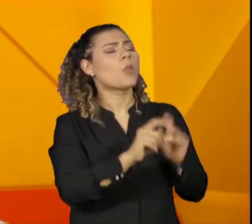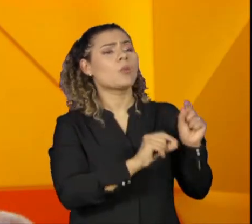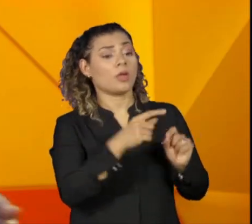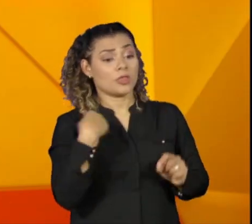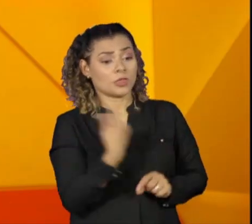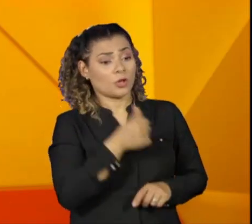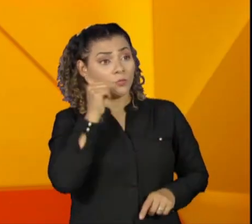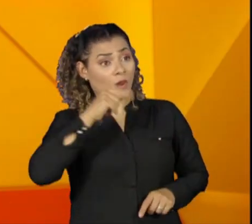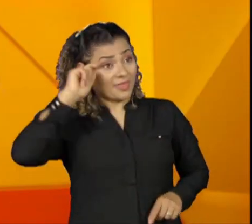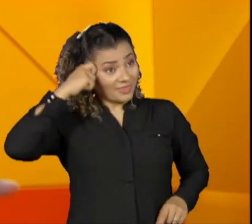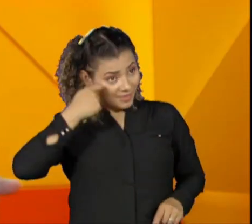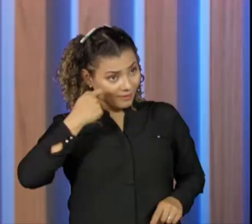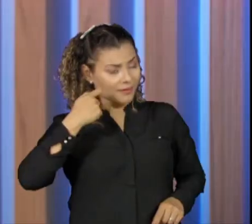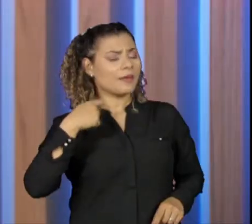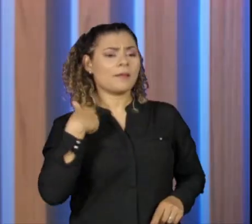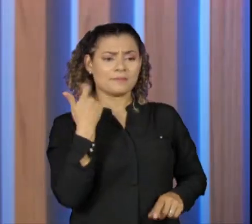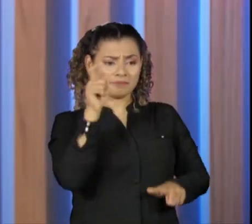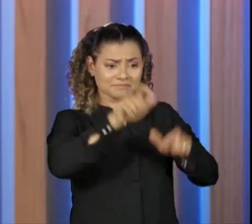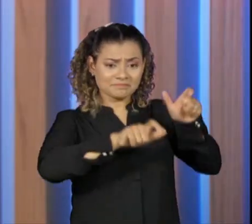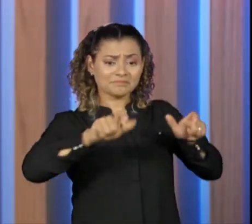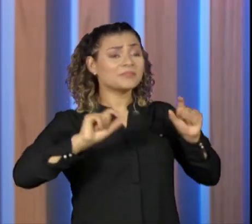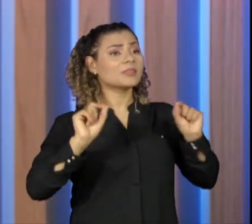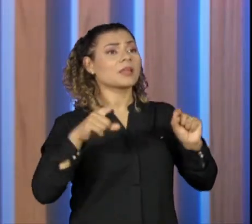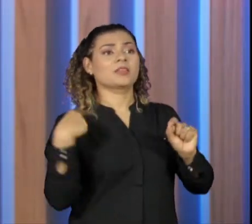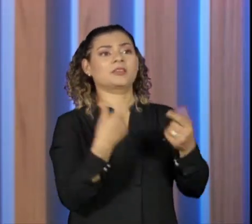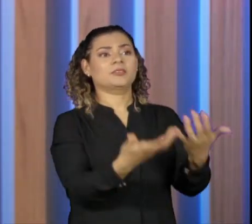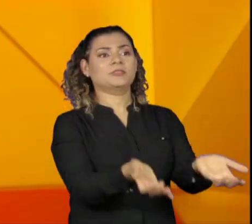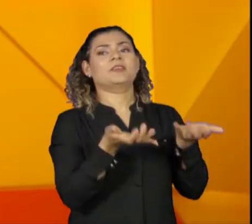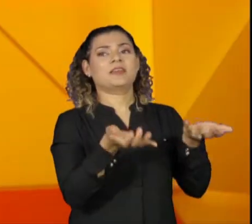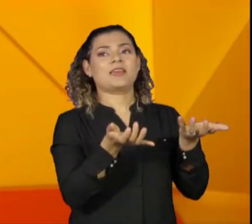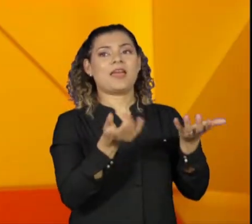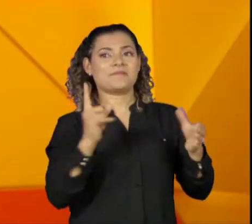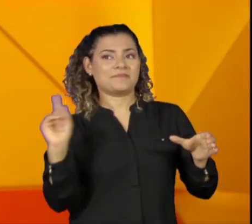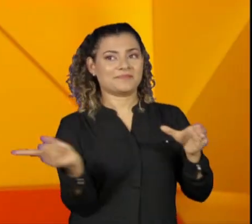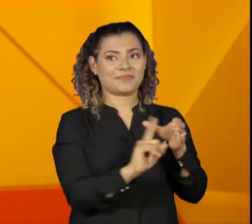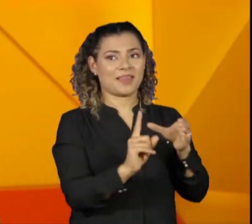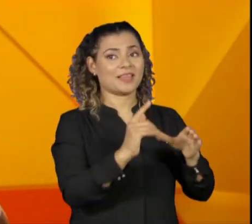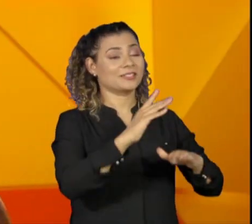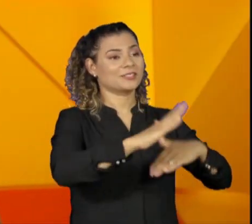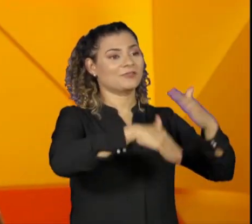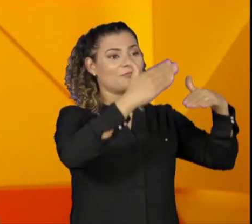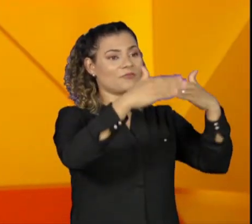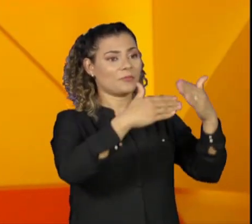mulheres negras, nós pessoas negras, nós queremos fazer parte desse desenvolvimento de um Brasil potente. E aí